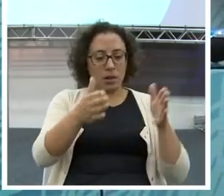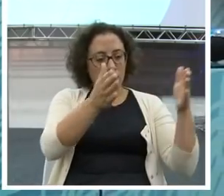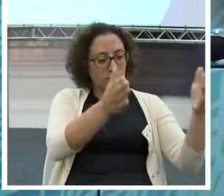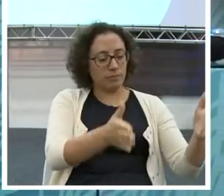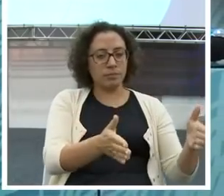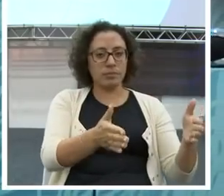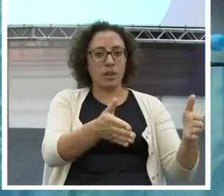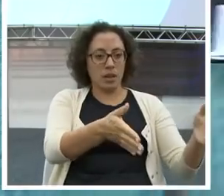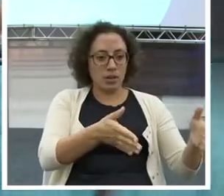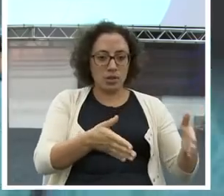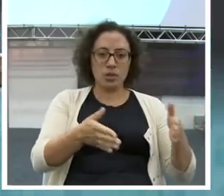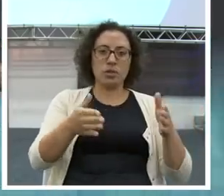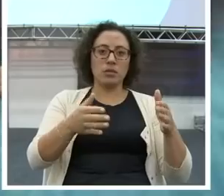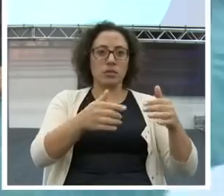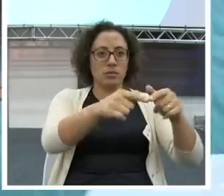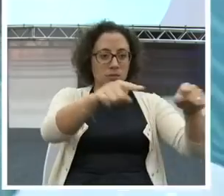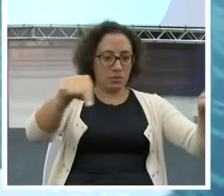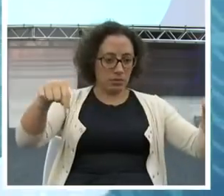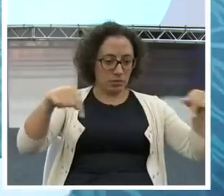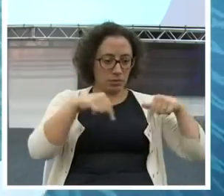A maioria vai no caixão.